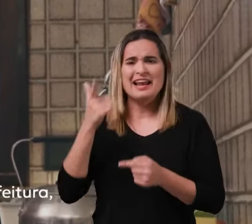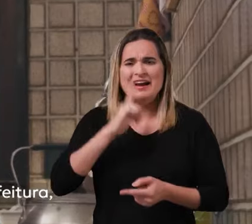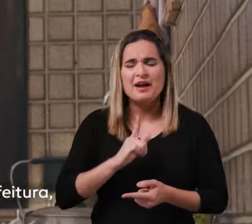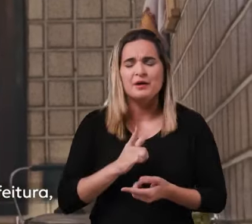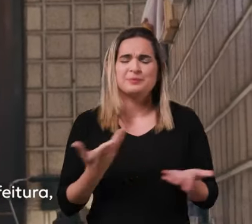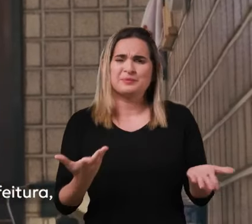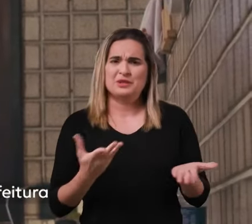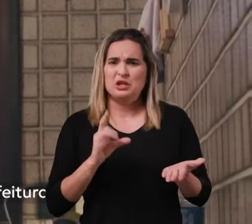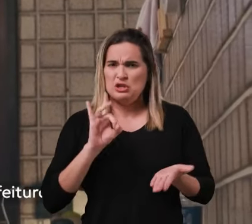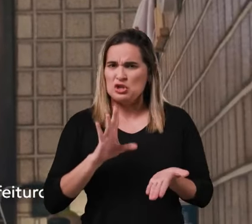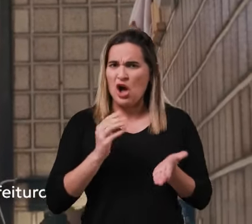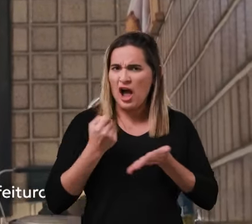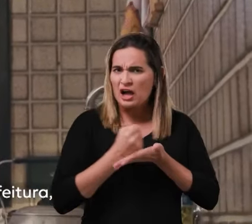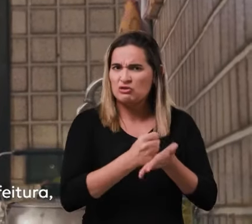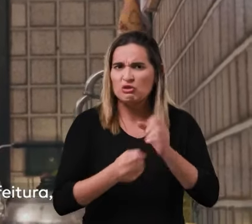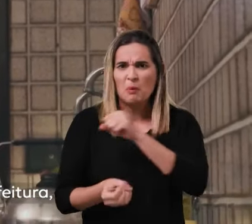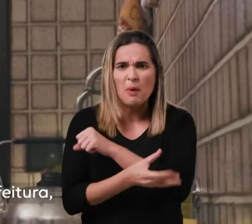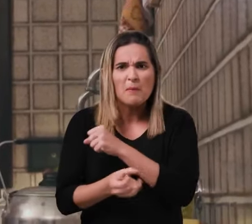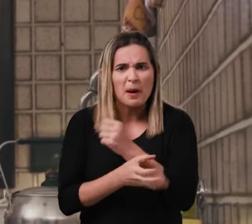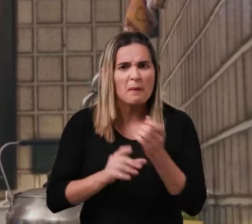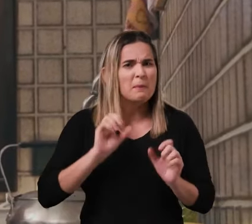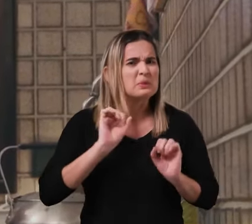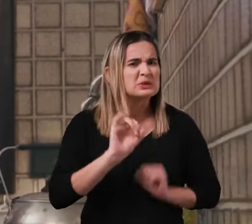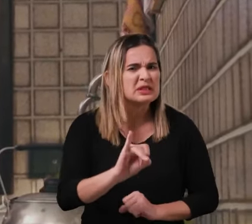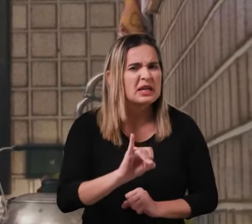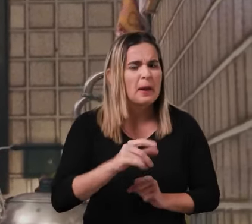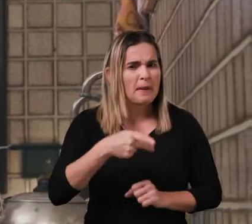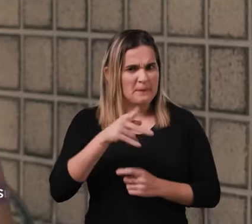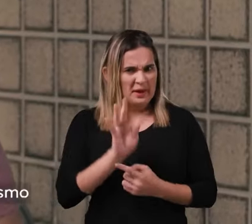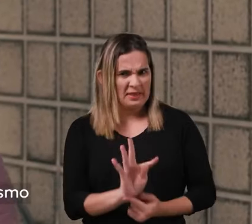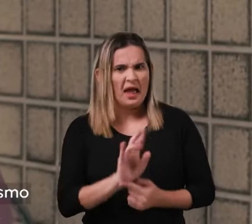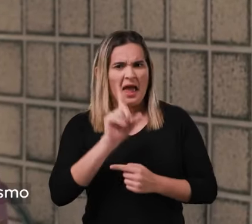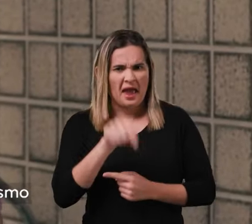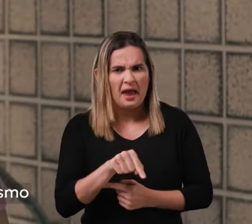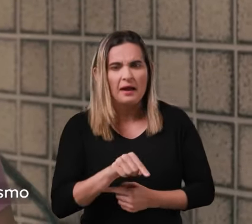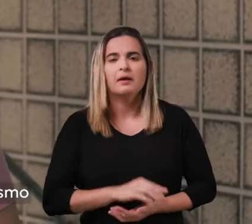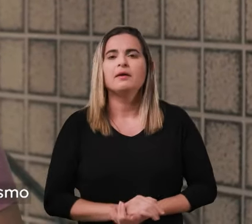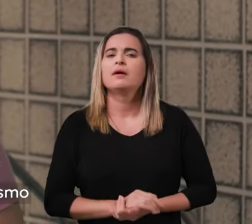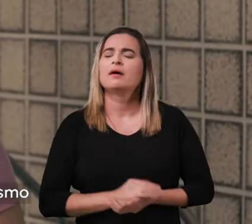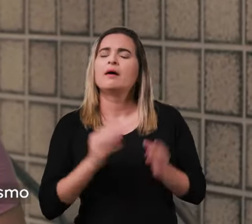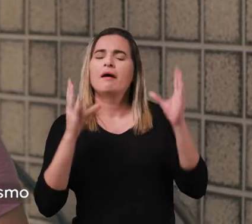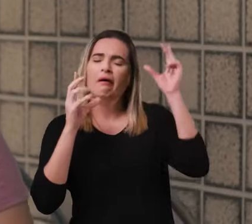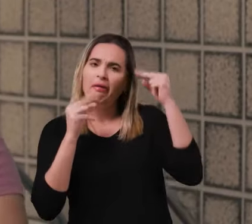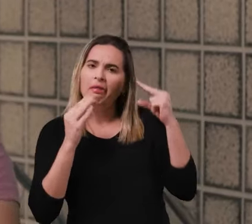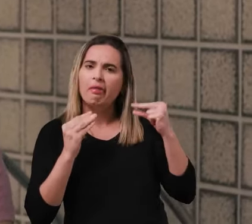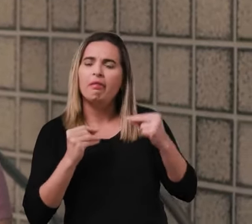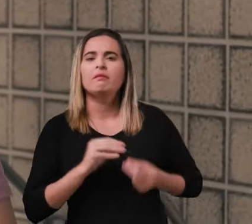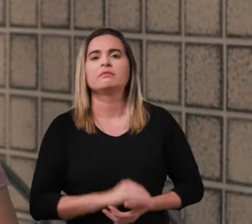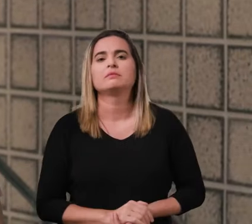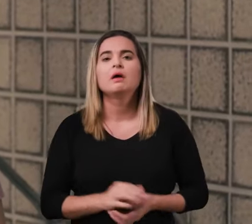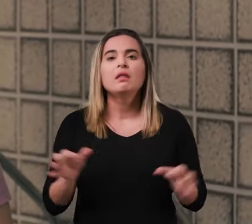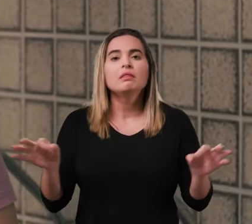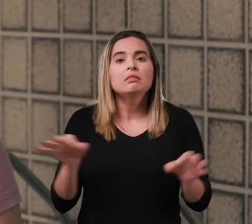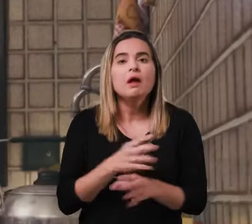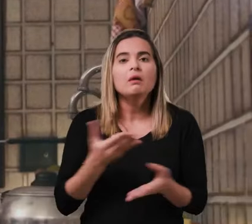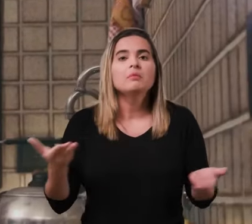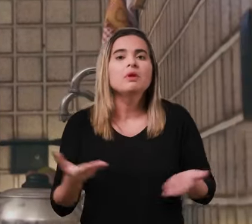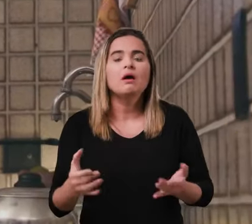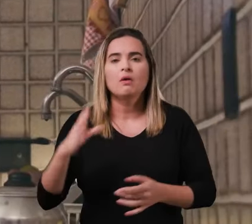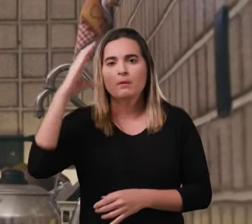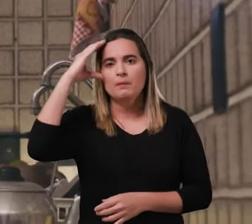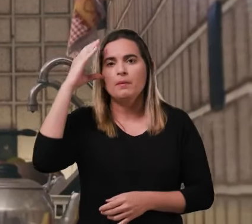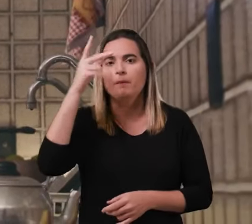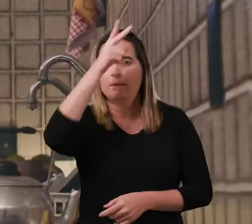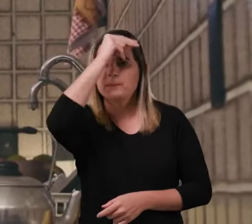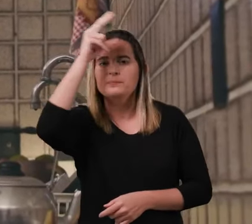O homem vai trazer 20 milhões para a Prefeitura, caso você ganhe. E você não se garante de fazer o mesmo, caso ele vença? Só